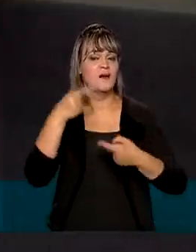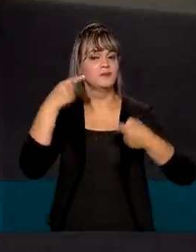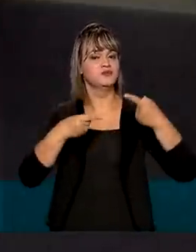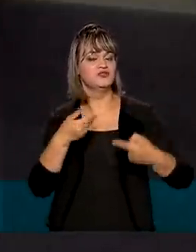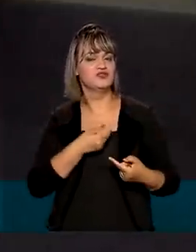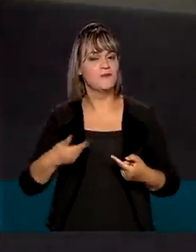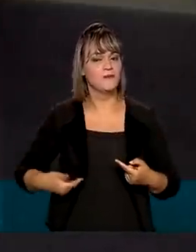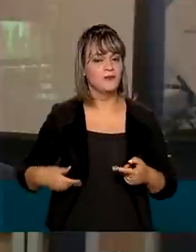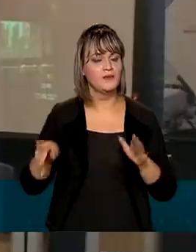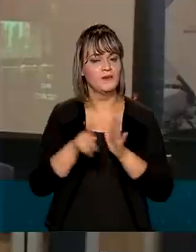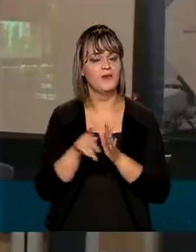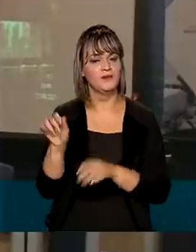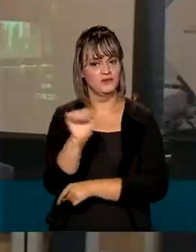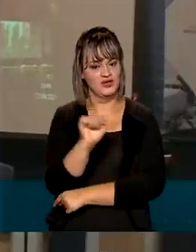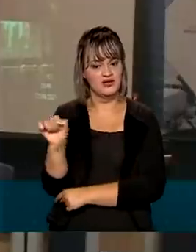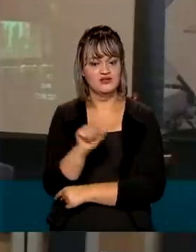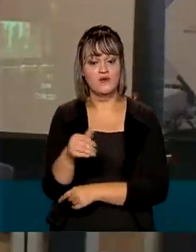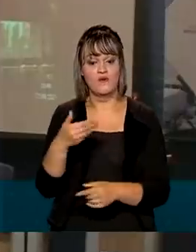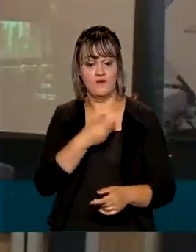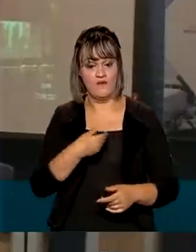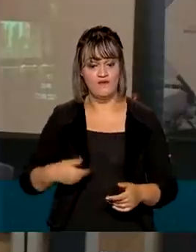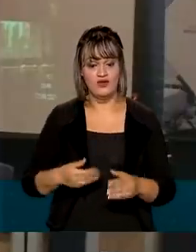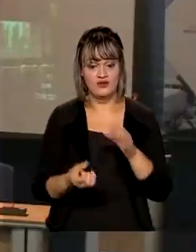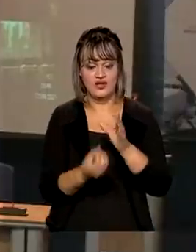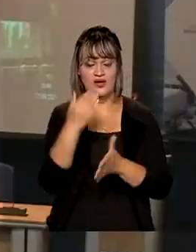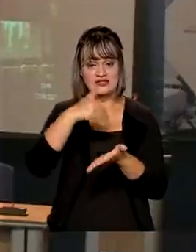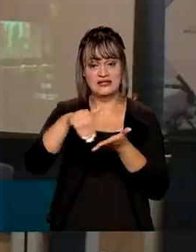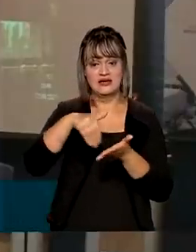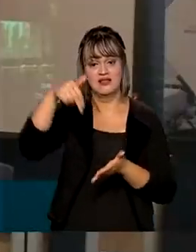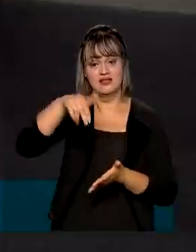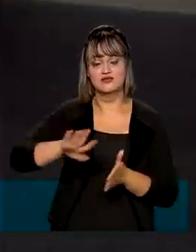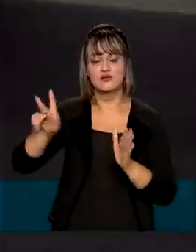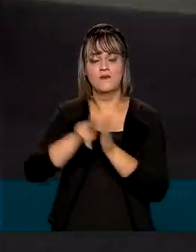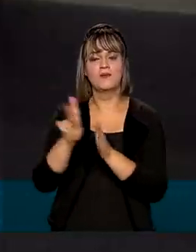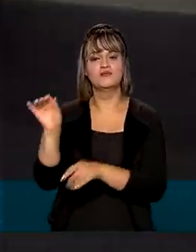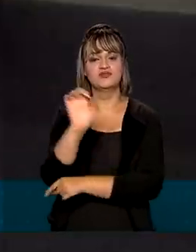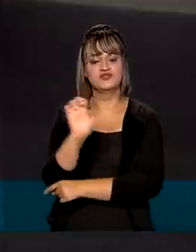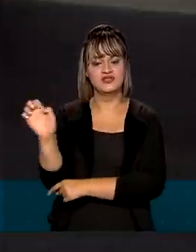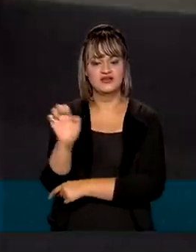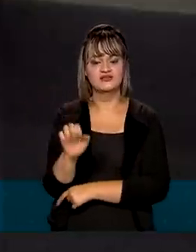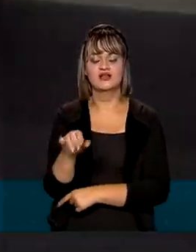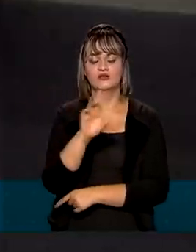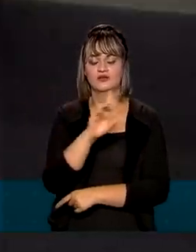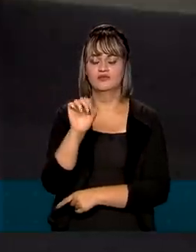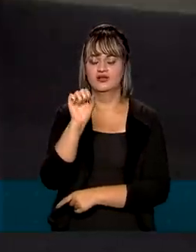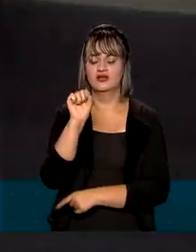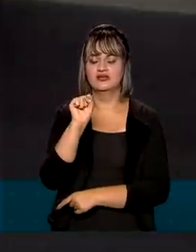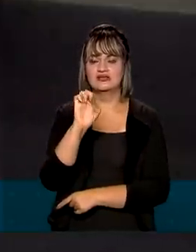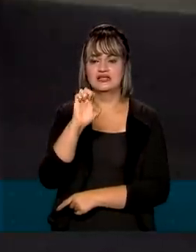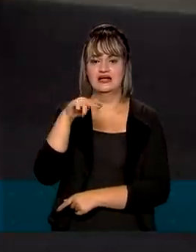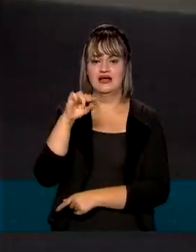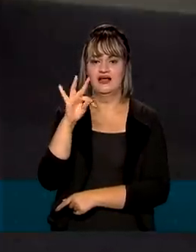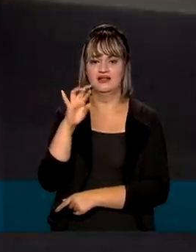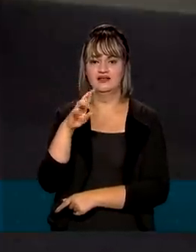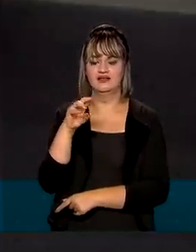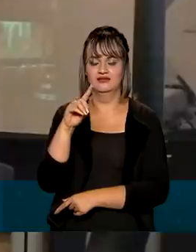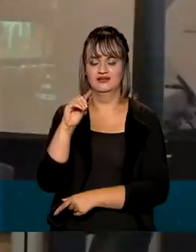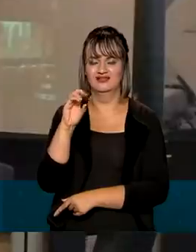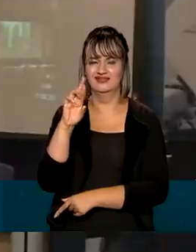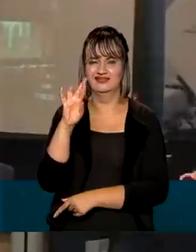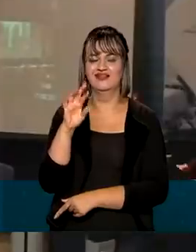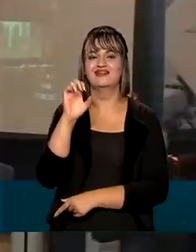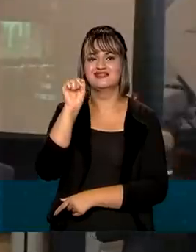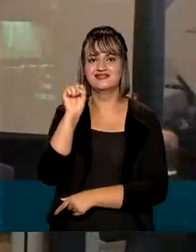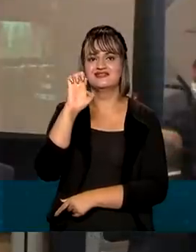públicas no trânsito, o governo criou a Secretaria Nacional de Trânsito, a Senatran, que substituiu o Denatran.